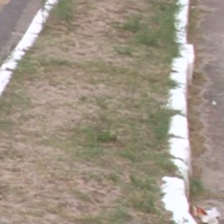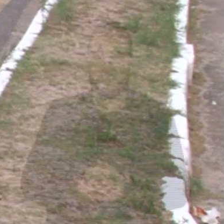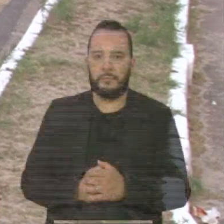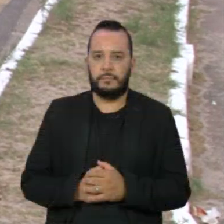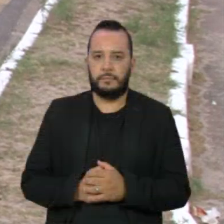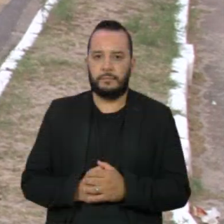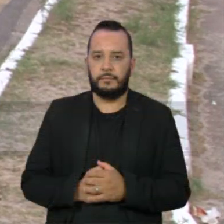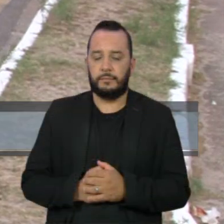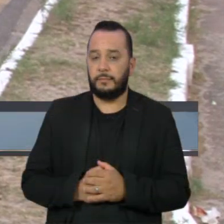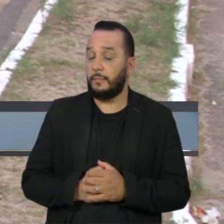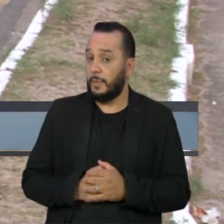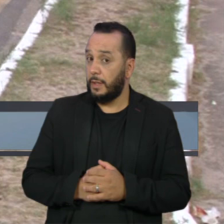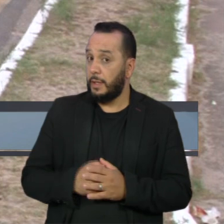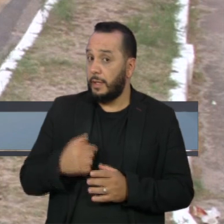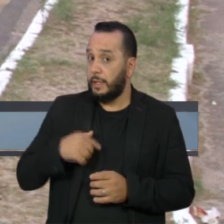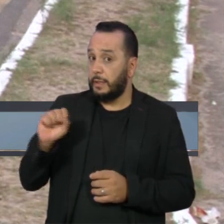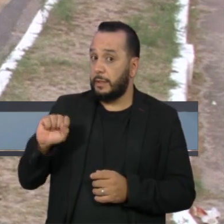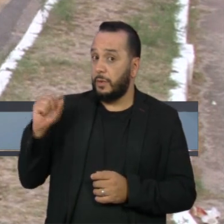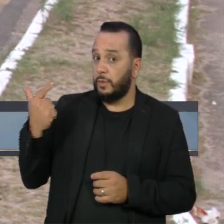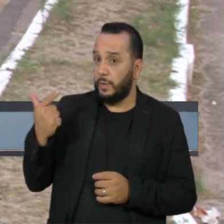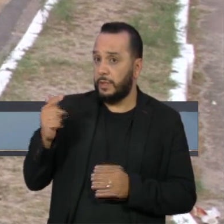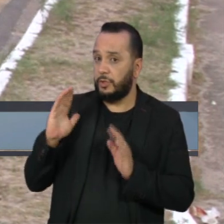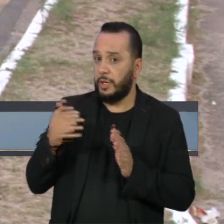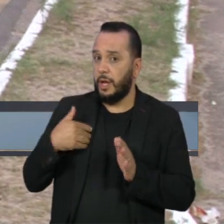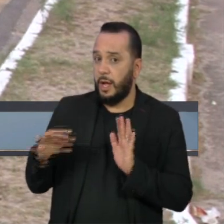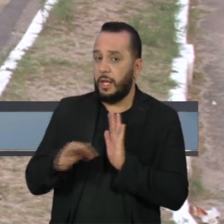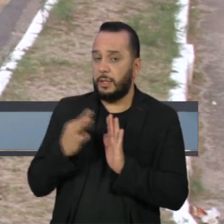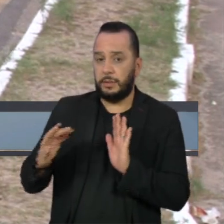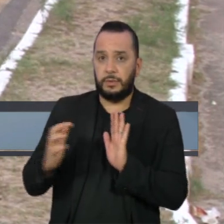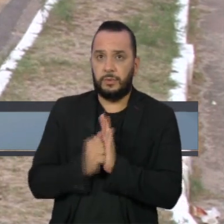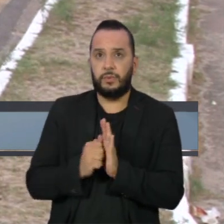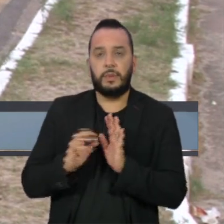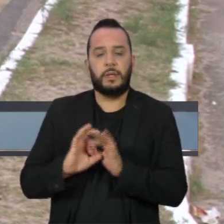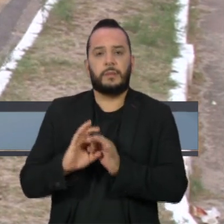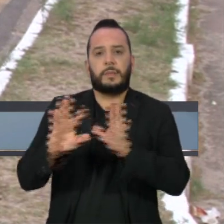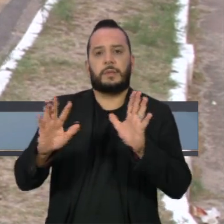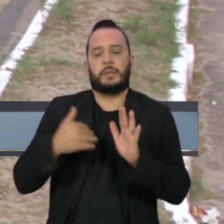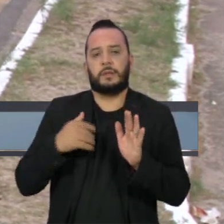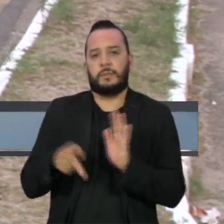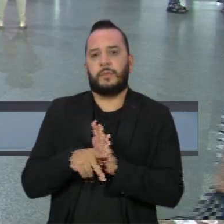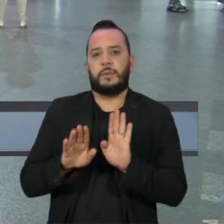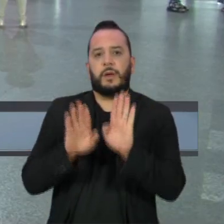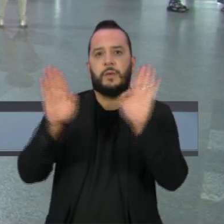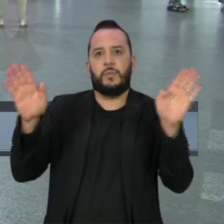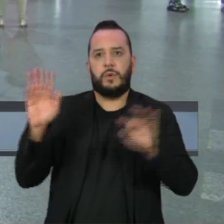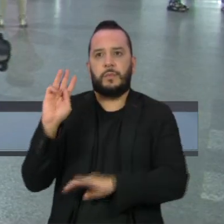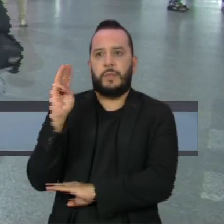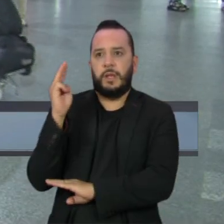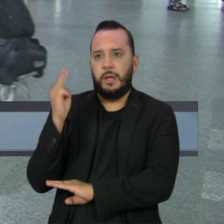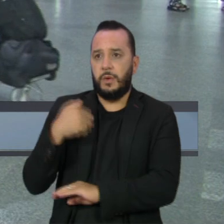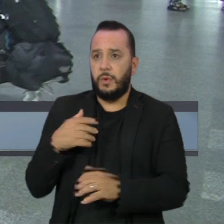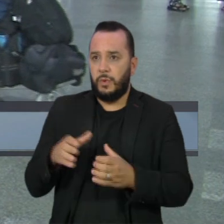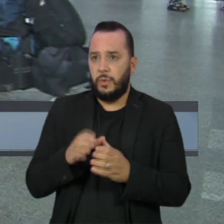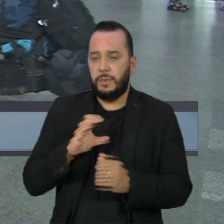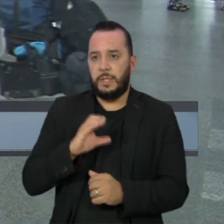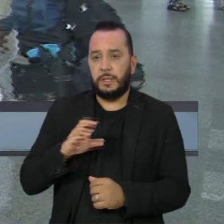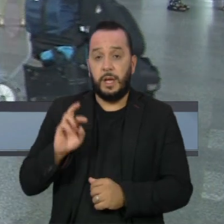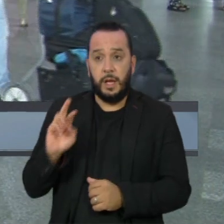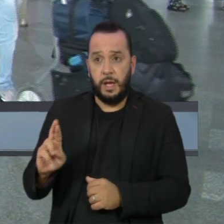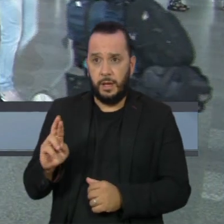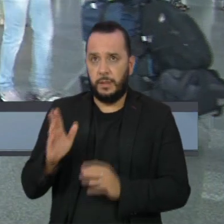Em São Luís foi formalizada a assinatura de concessões dos aeroportos do Maranhão. O grupo CCR